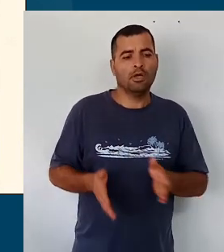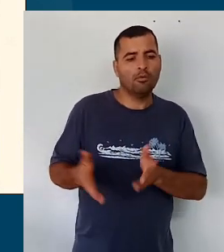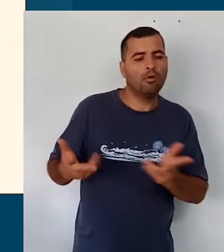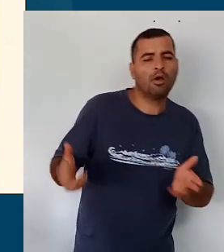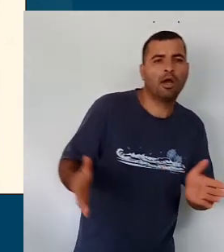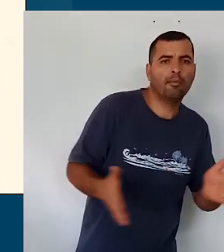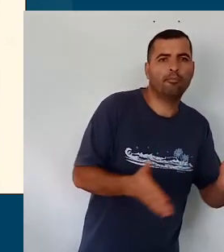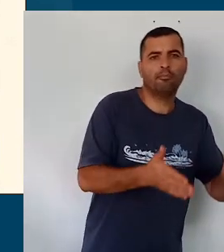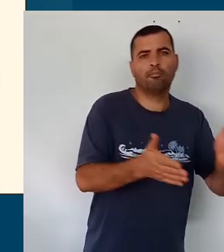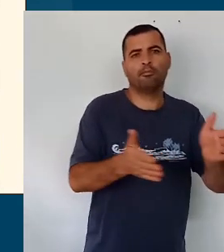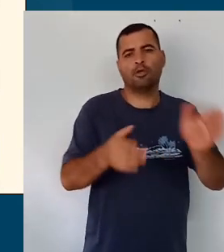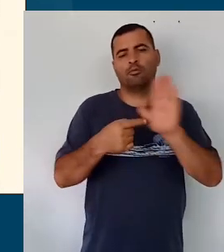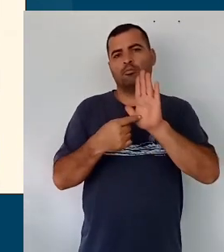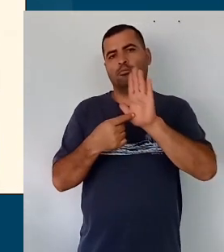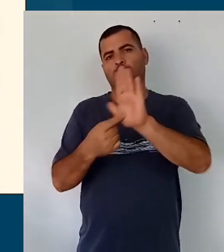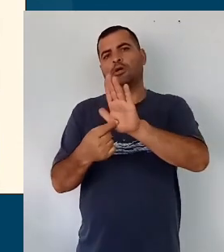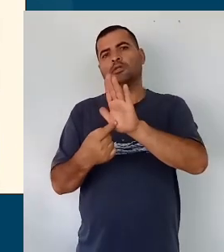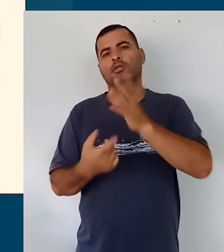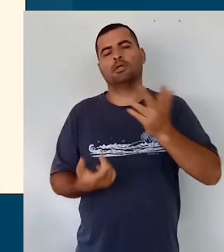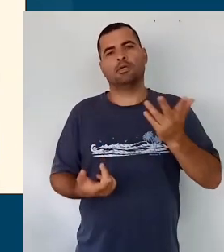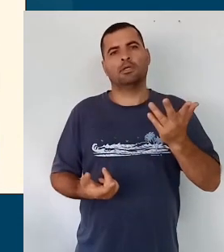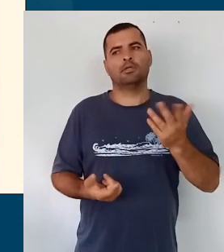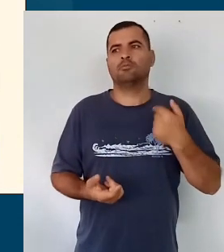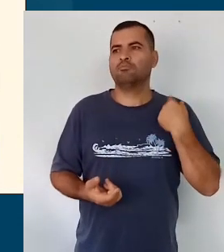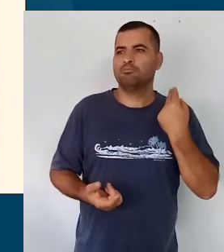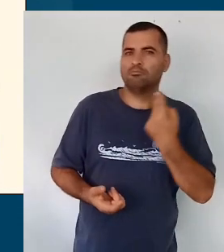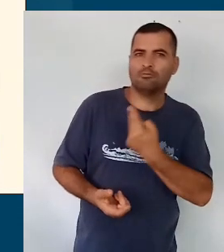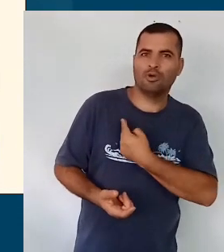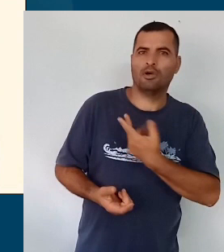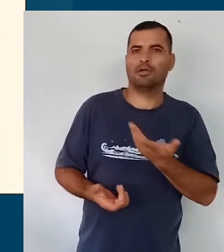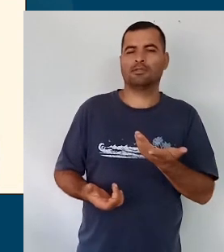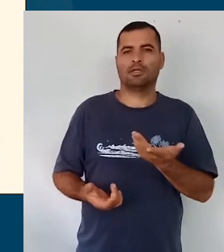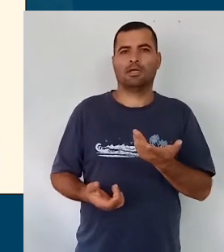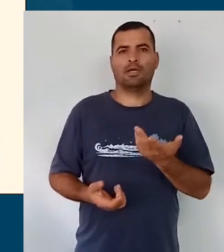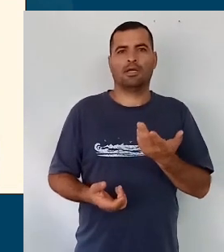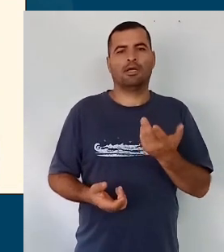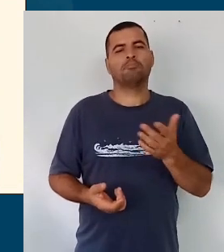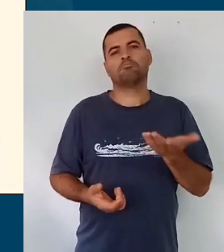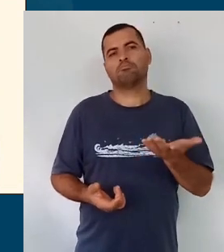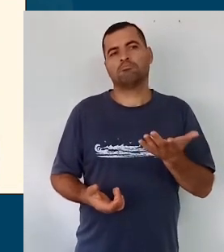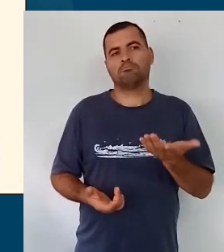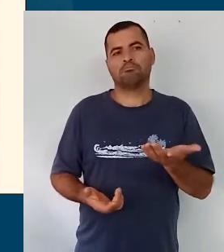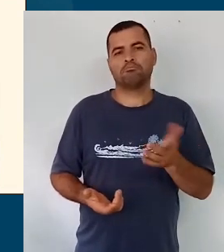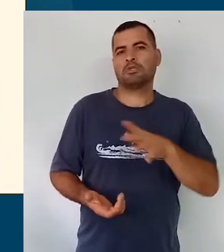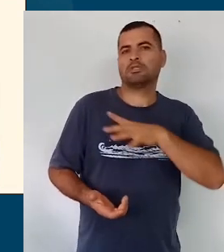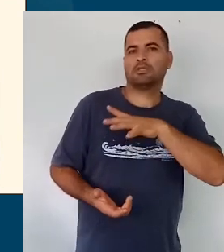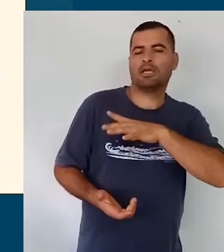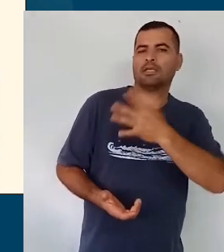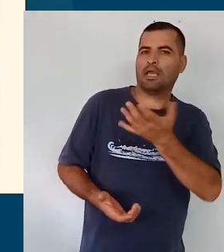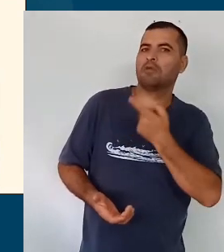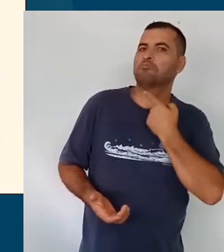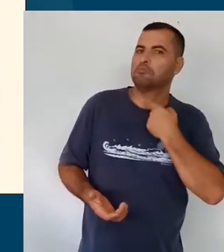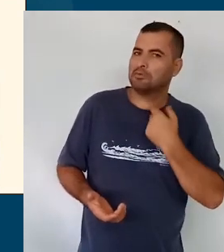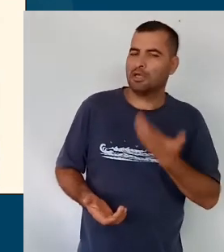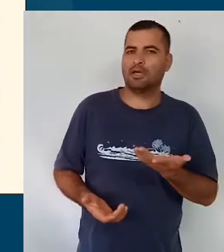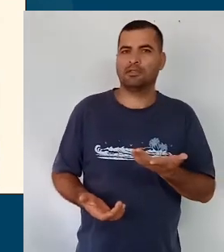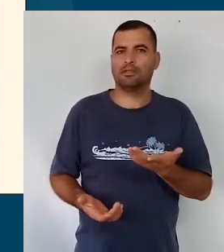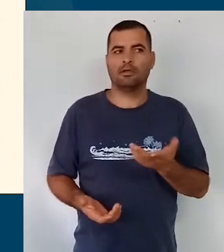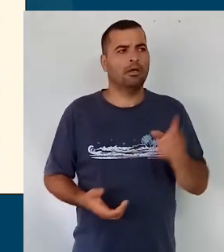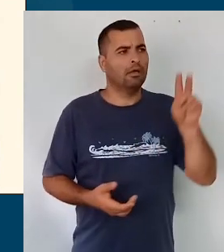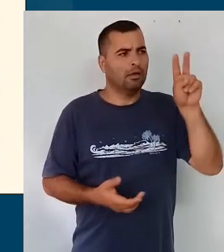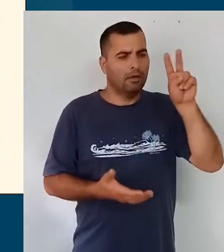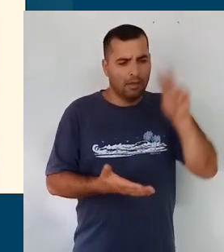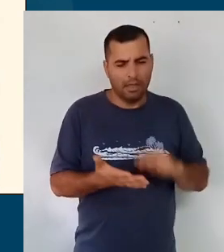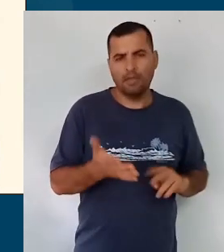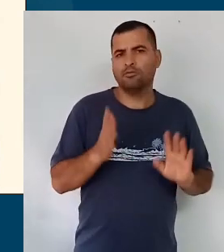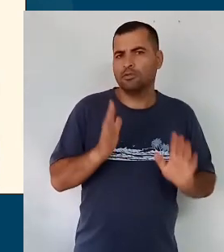caminhos indicativos daquilo que uma rede, daquilo que como a rede pode ler o currículo que